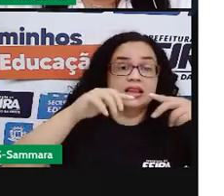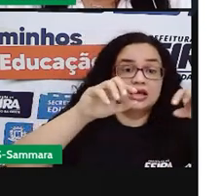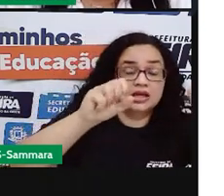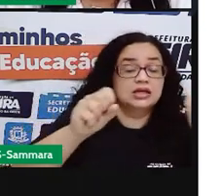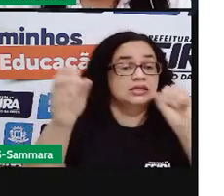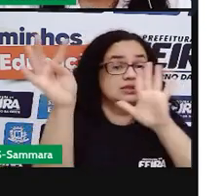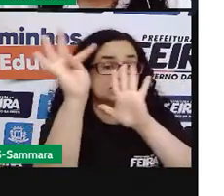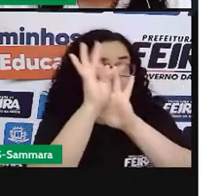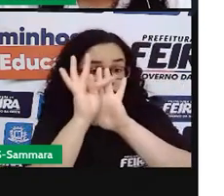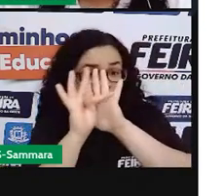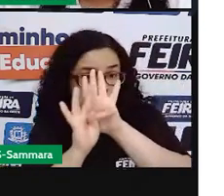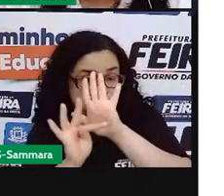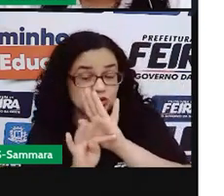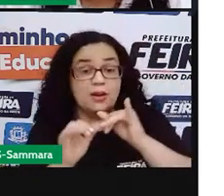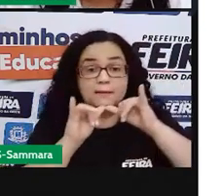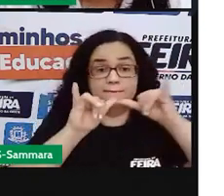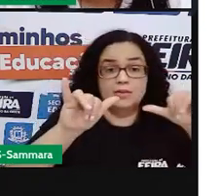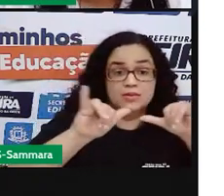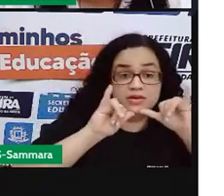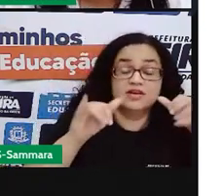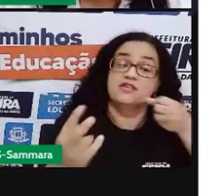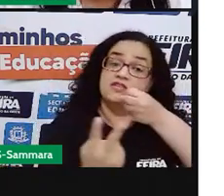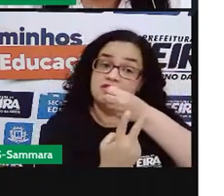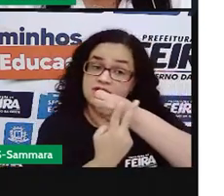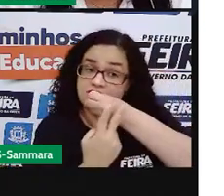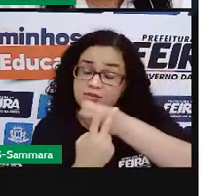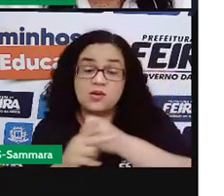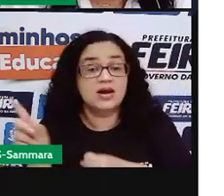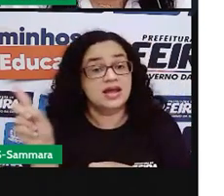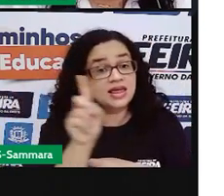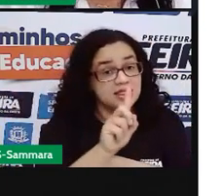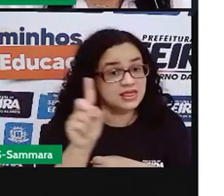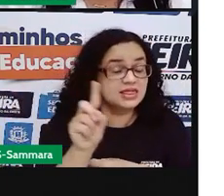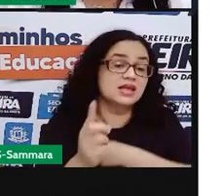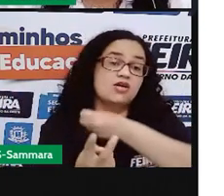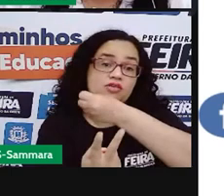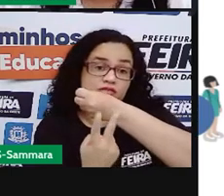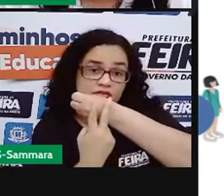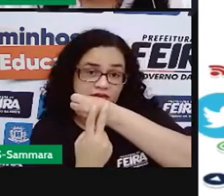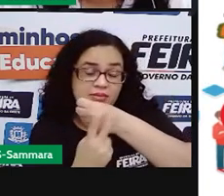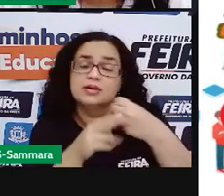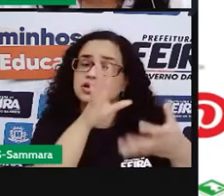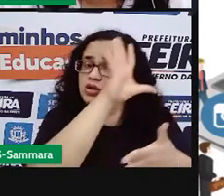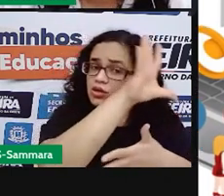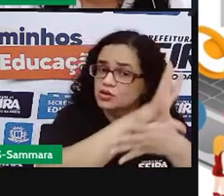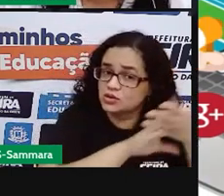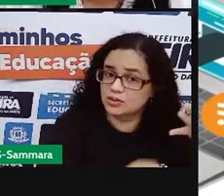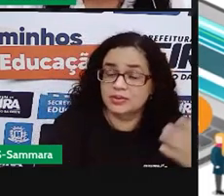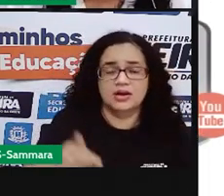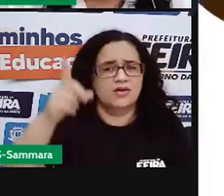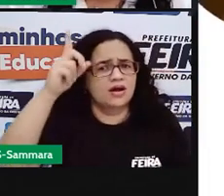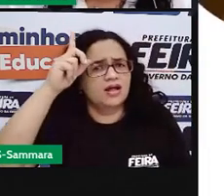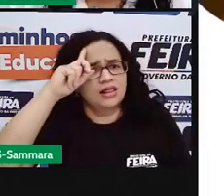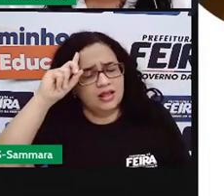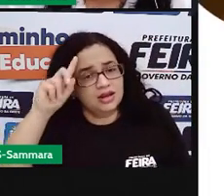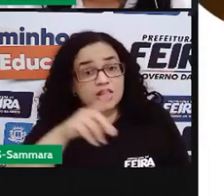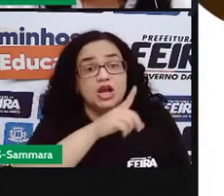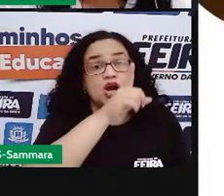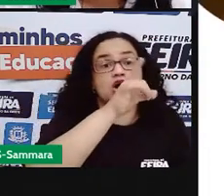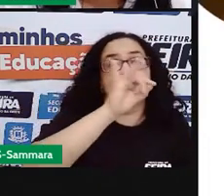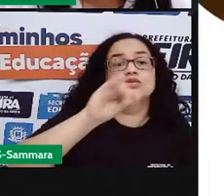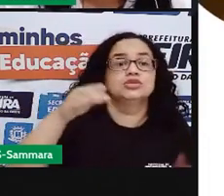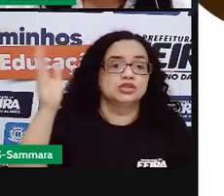publicitário, verbais e não verbais. Anota aí no seu calendário a data de hoje,